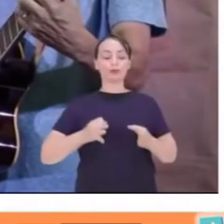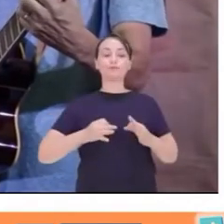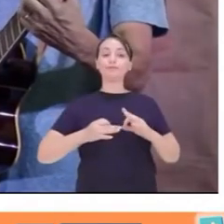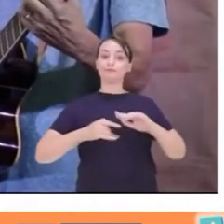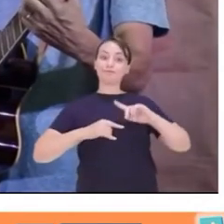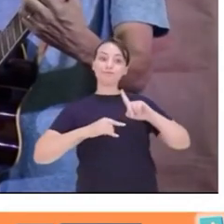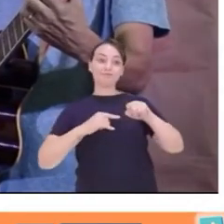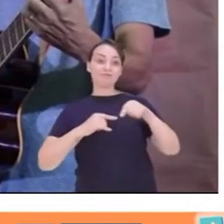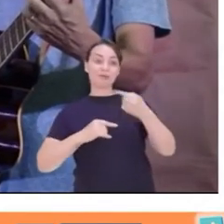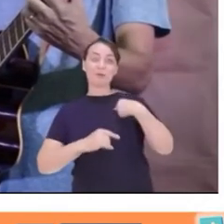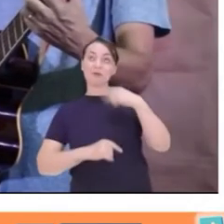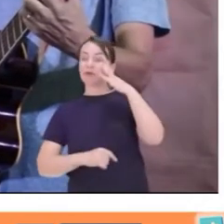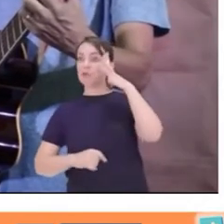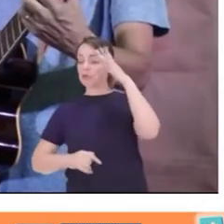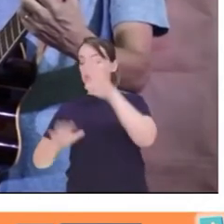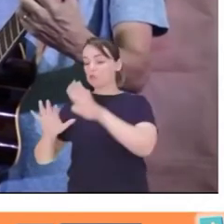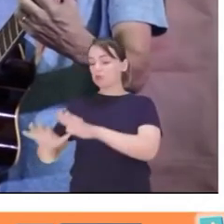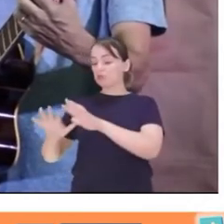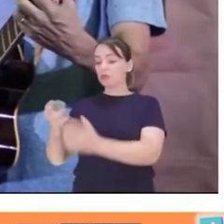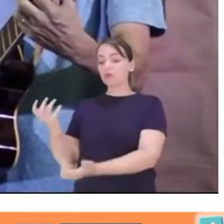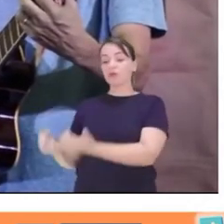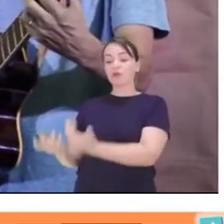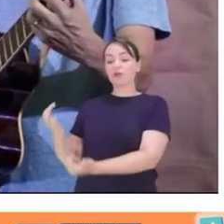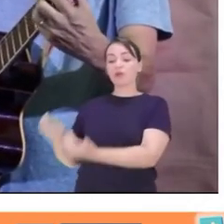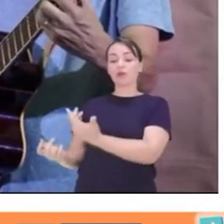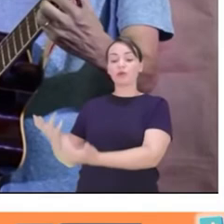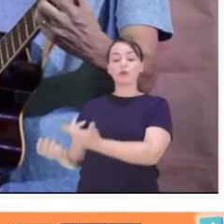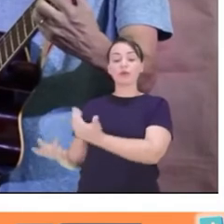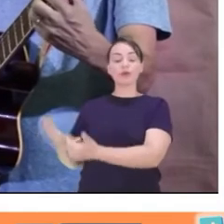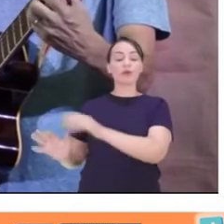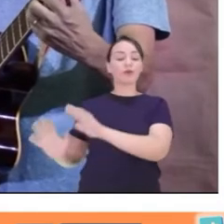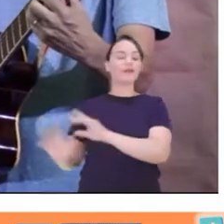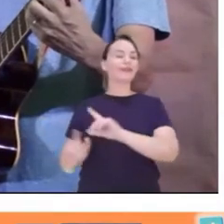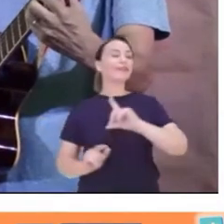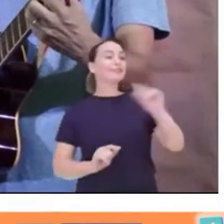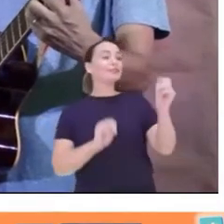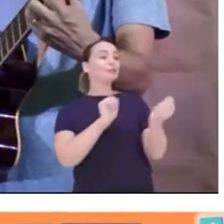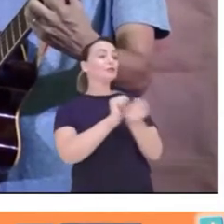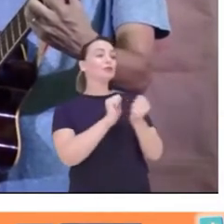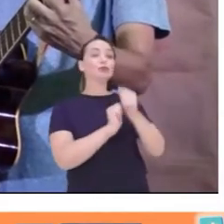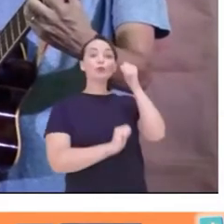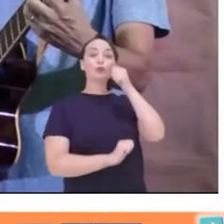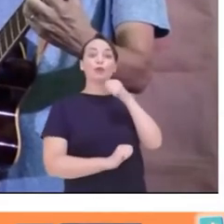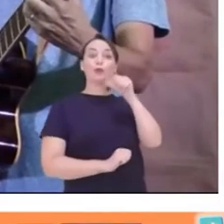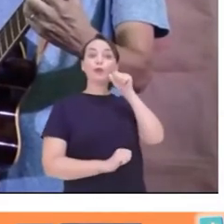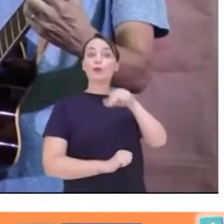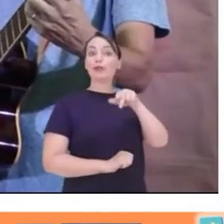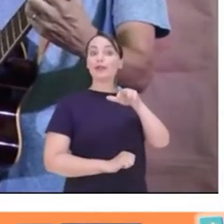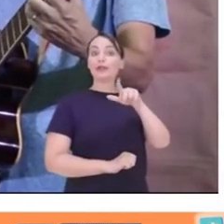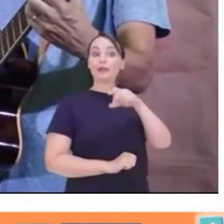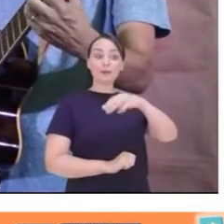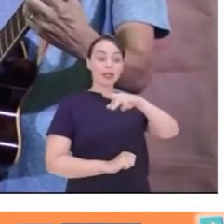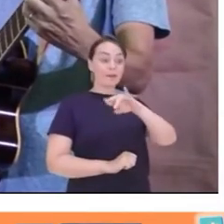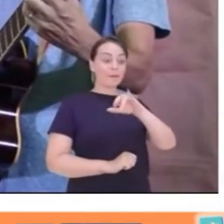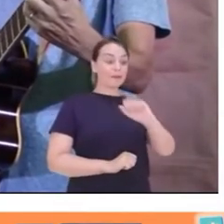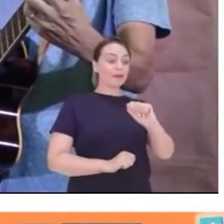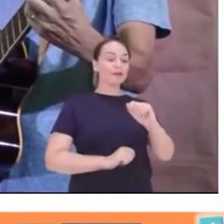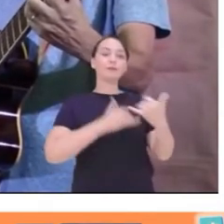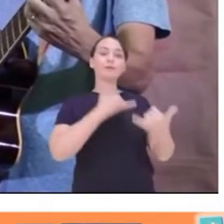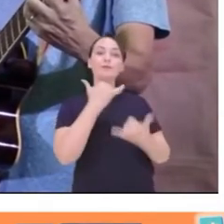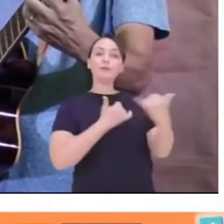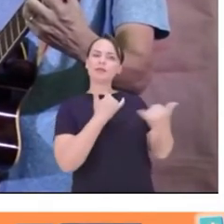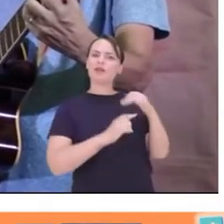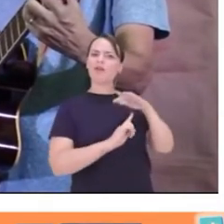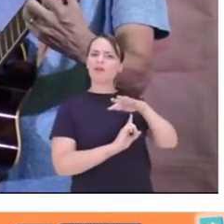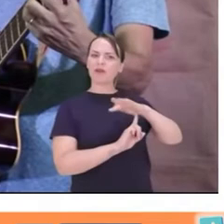Aí, por uma distração, deixou a panela lá no fogo e saiu com sua irmãzinha, a Maria, para brincar de helicóptero.